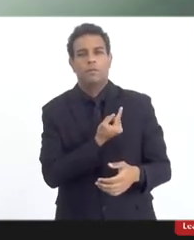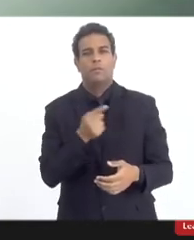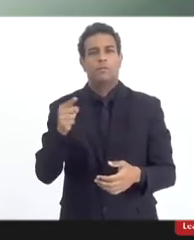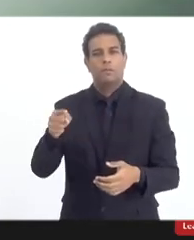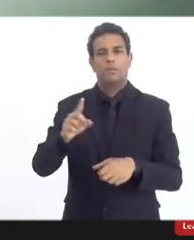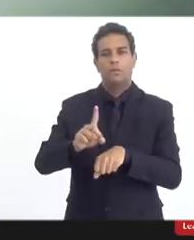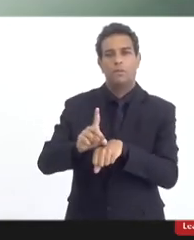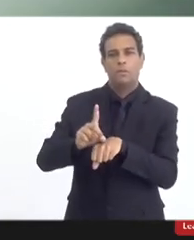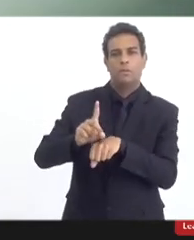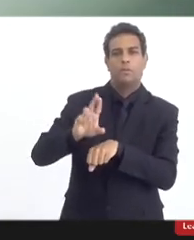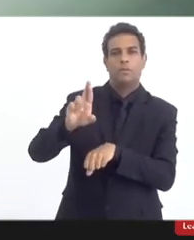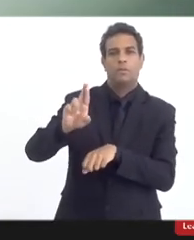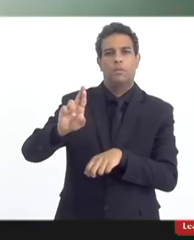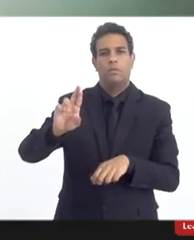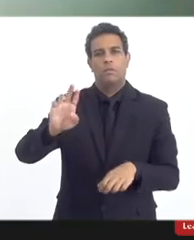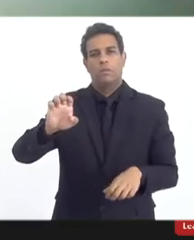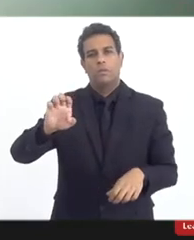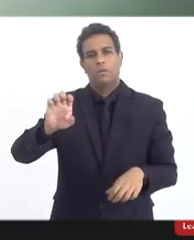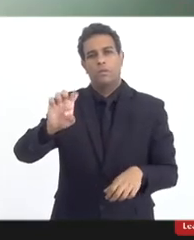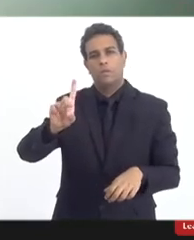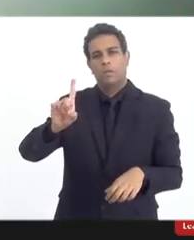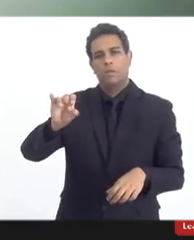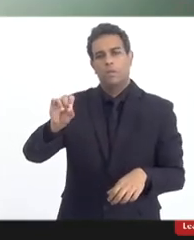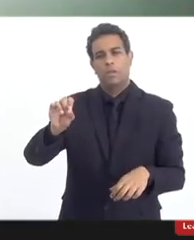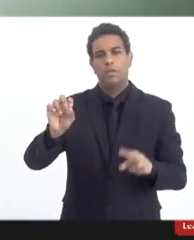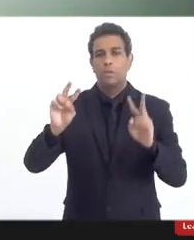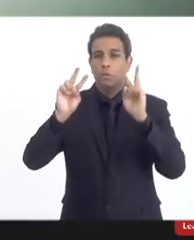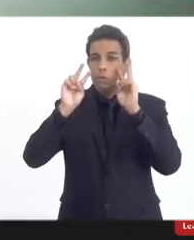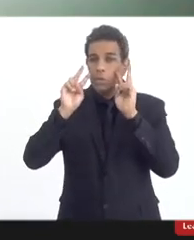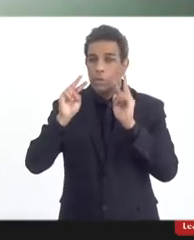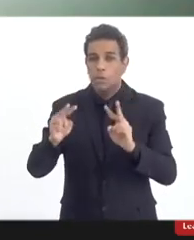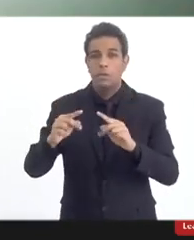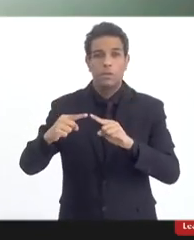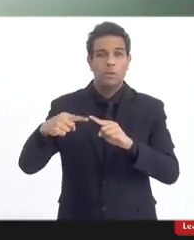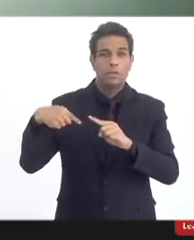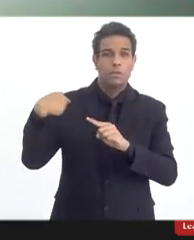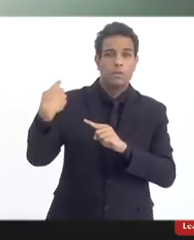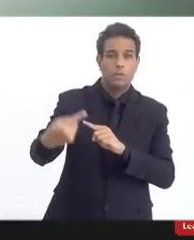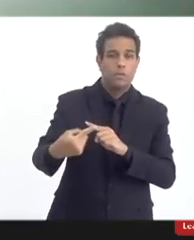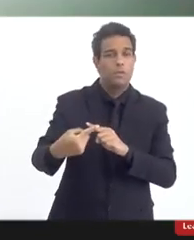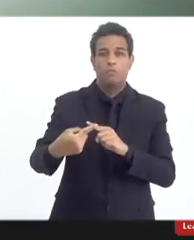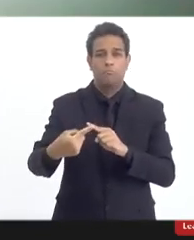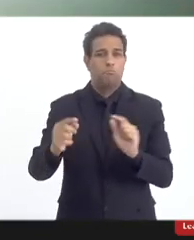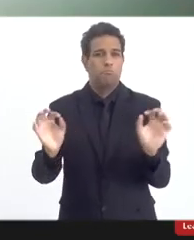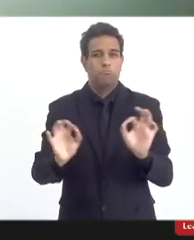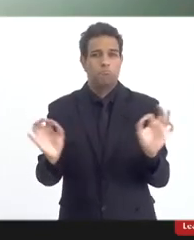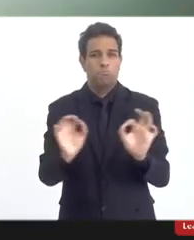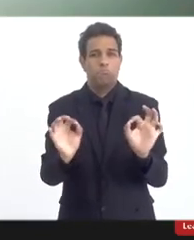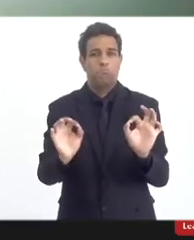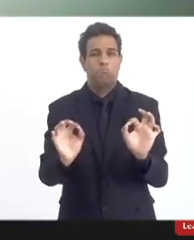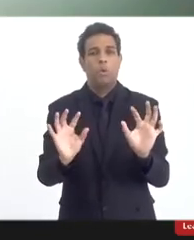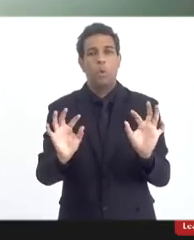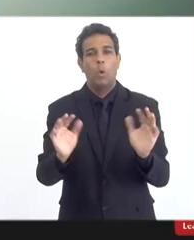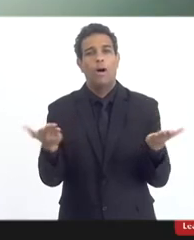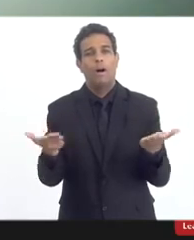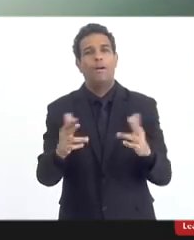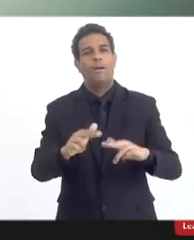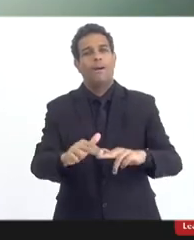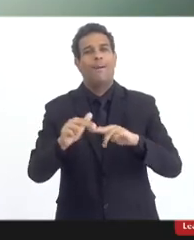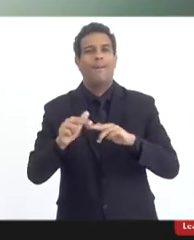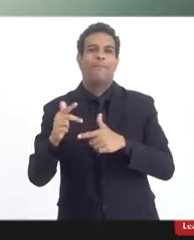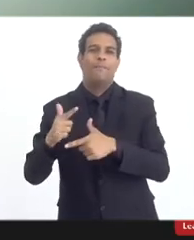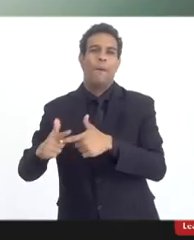doutor Edio, que está conosco hoje, já que na semana passada não foi possível lhe ouvir, em razão dos